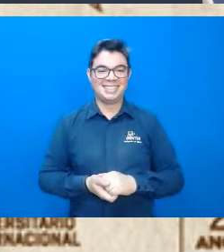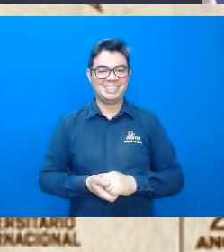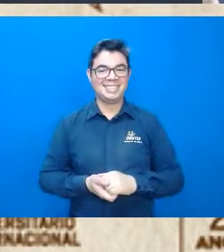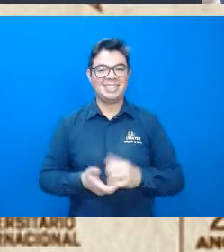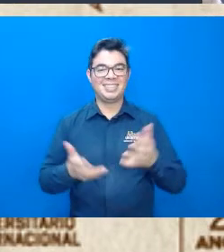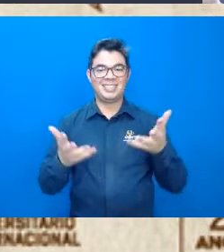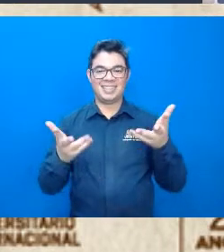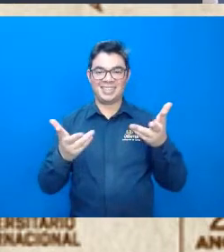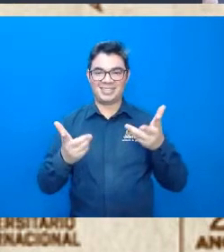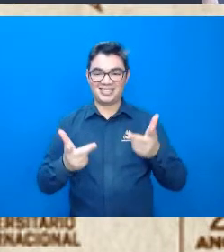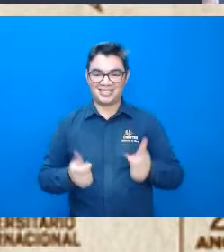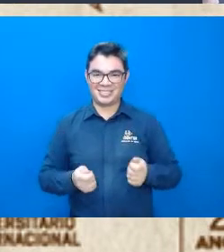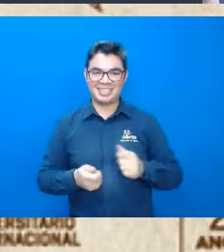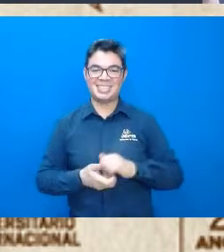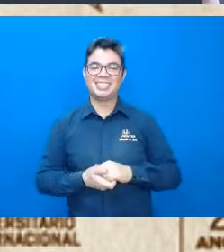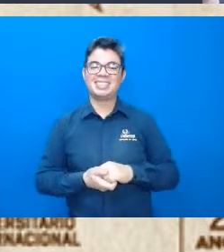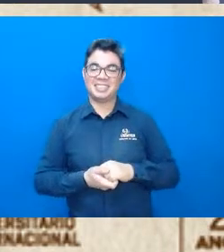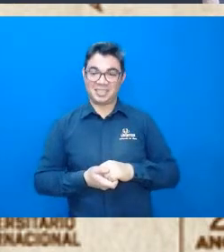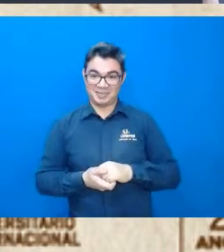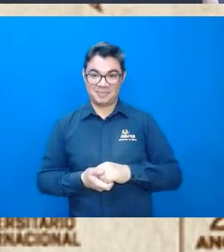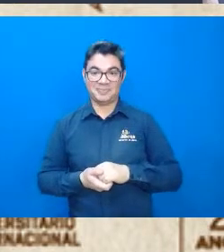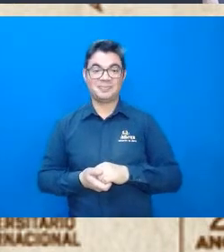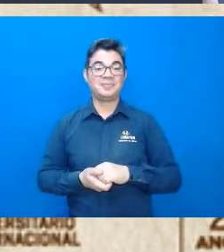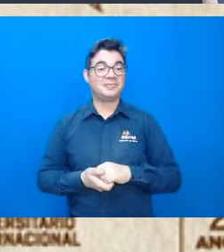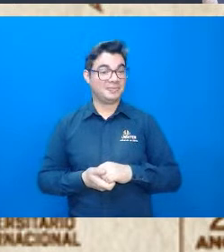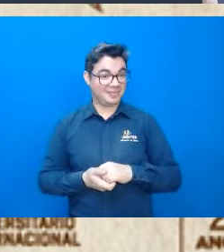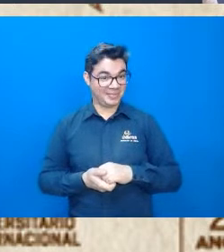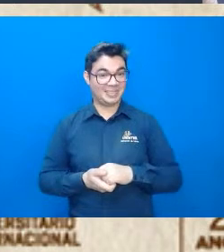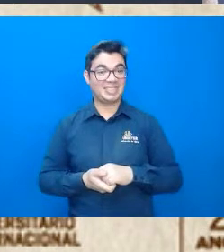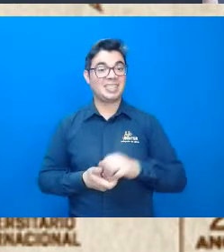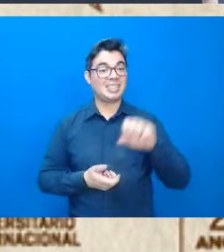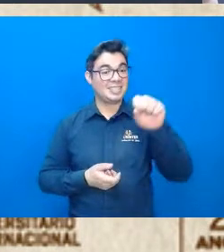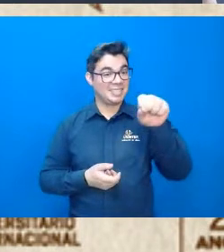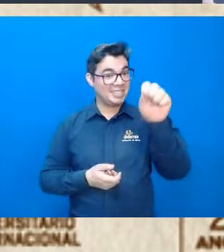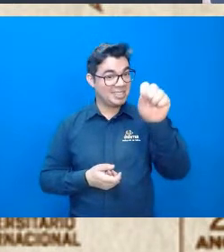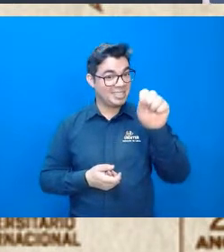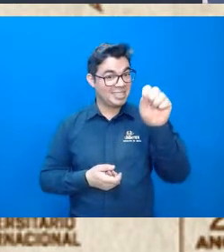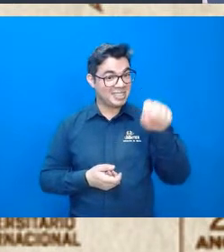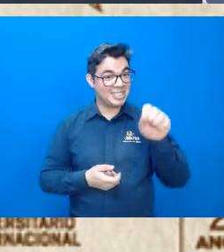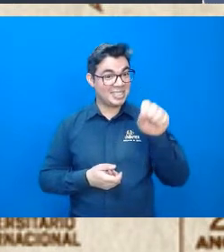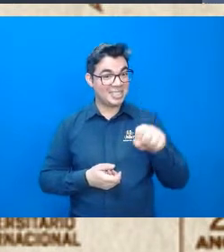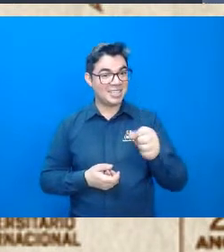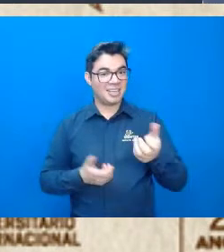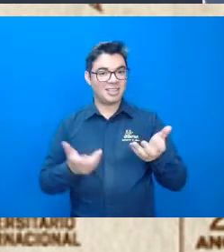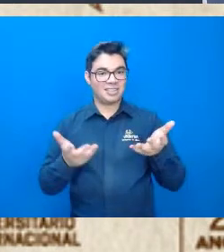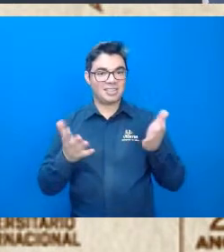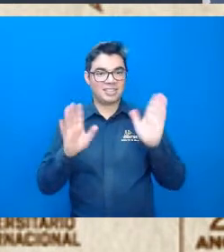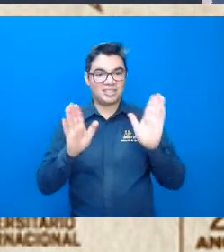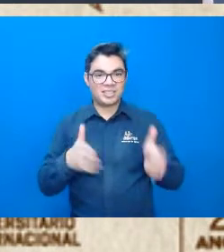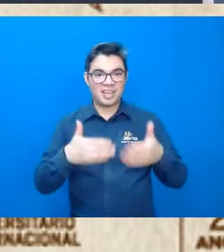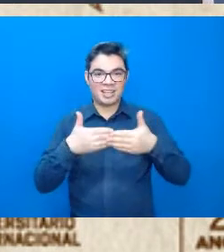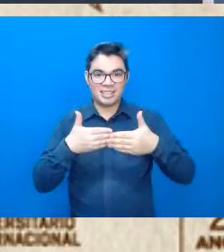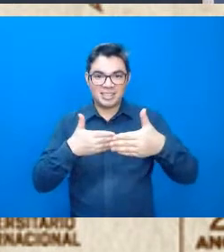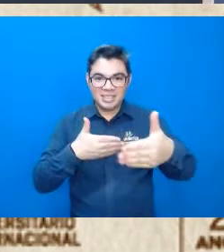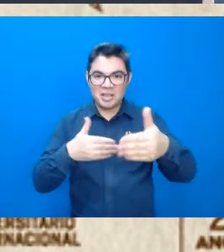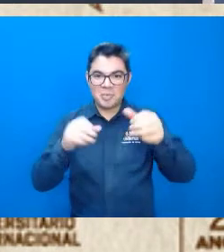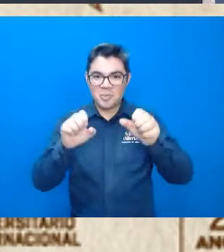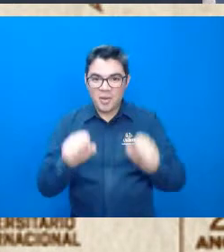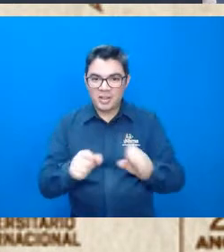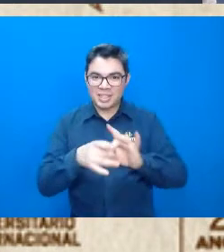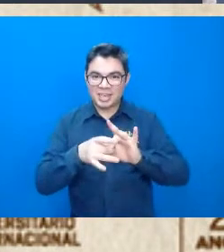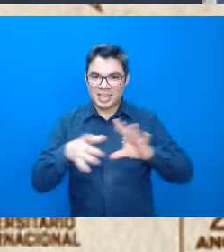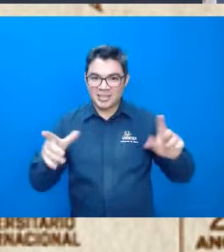Maravilha, boa, né, professora Nicole? Isso mesmo, né, professora Renata? Será que a gente já inicia, então,